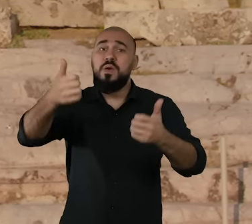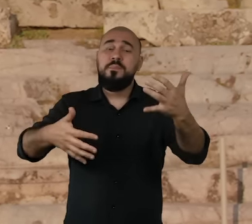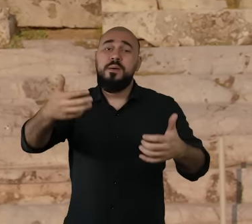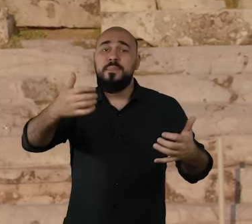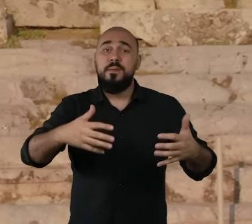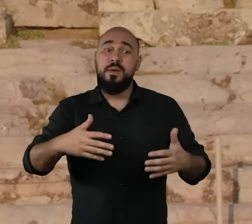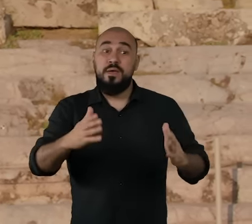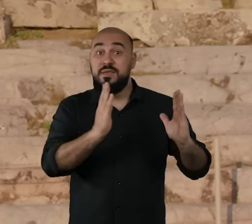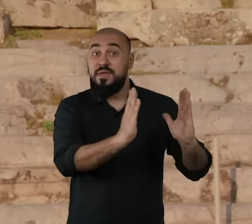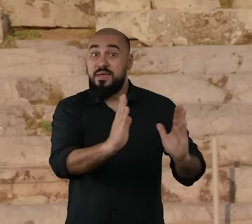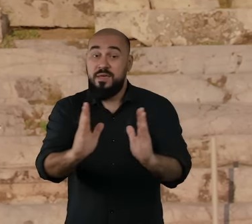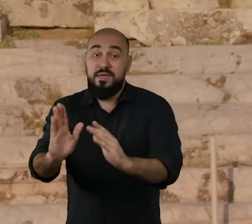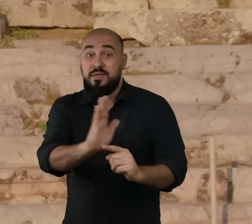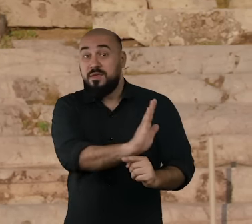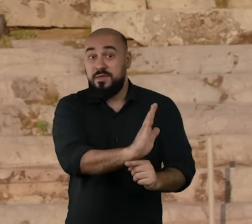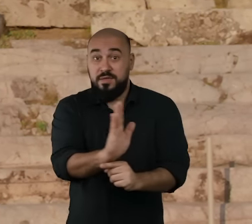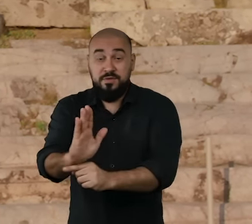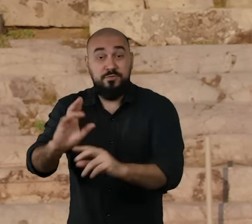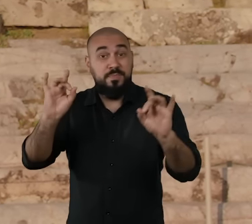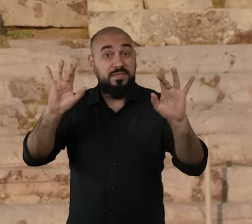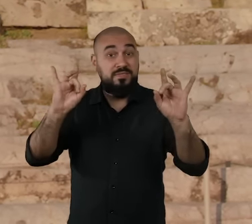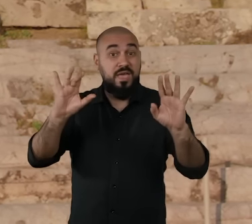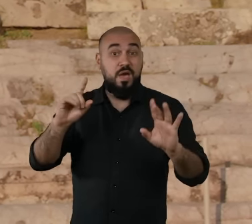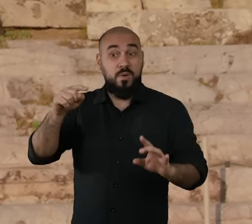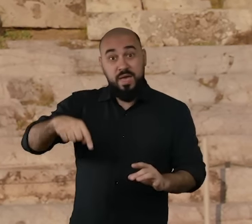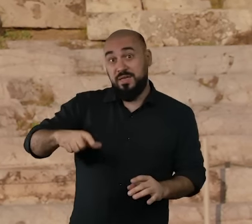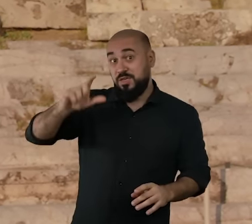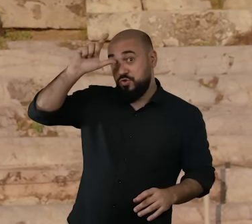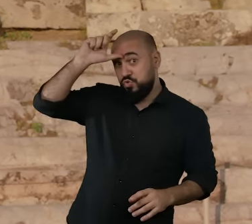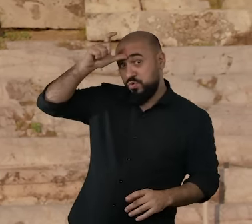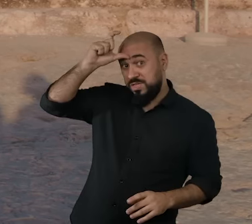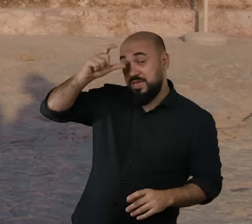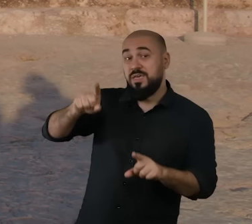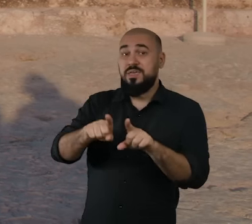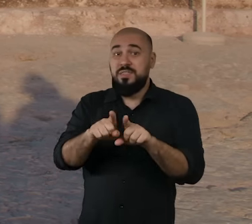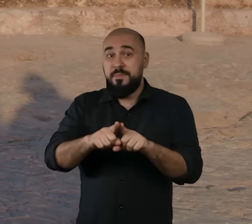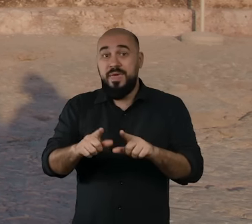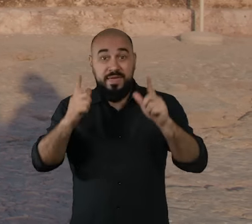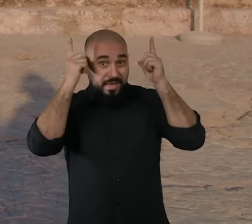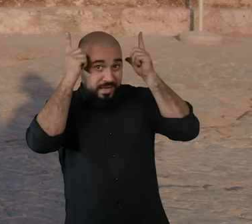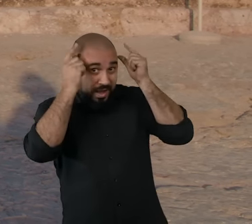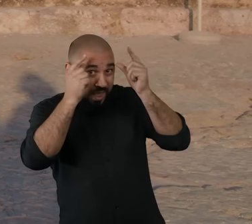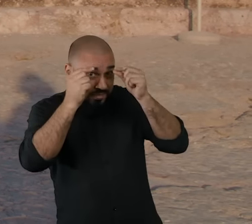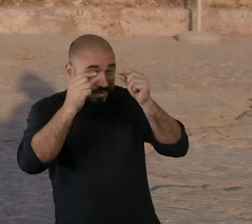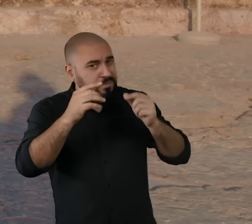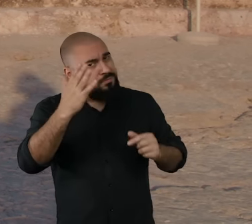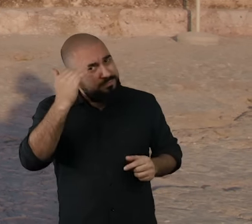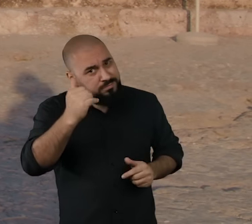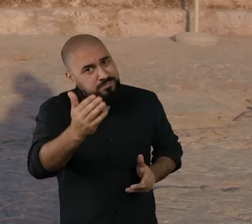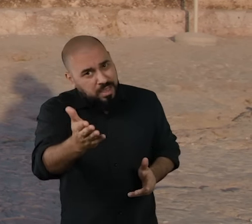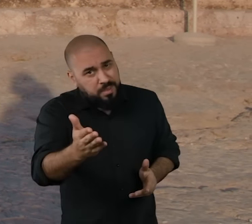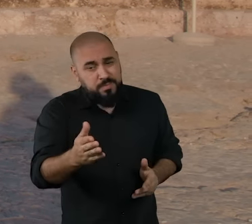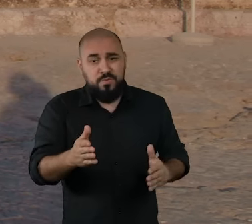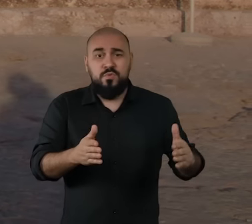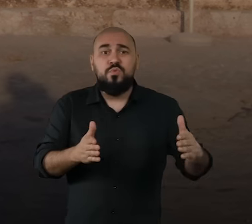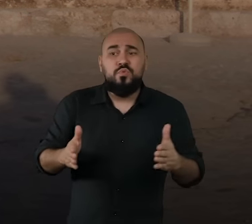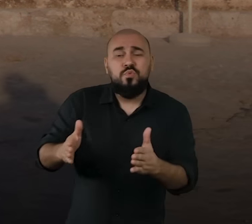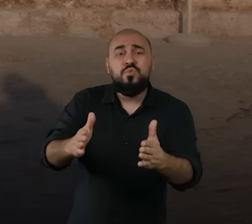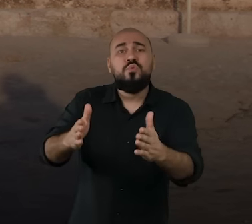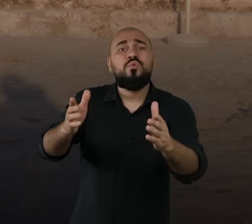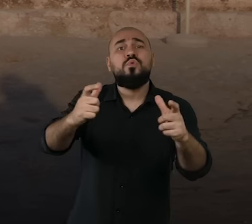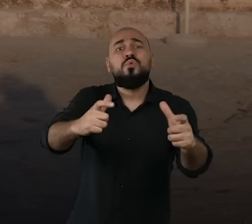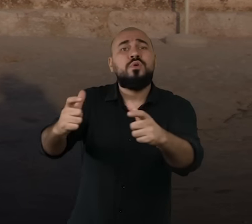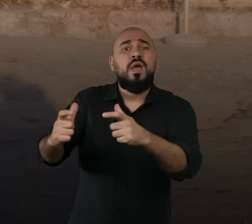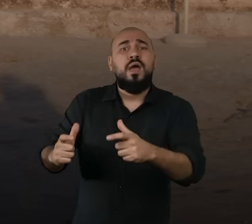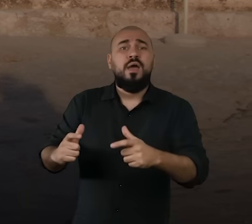especial, tanto gravada na Turquia como também na Grécia. Você sabe, nós estamos explorando sempre os caminhos dos apóstolos,